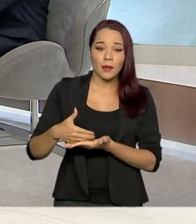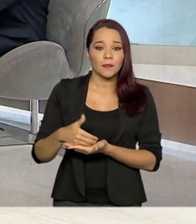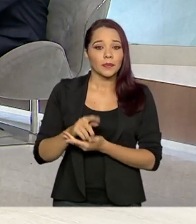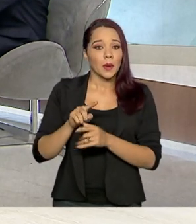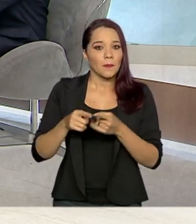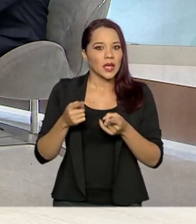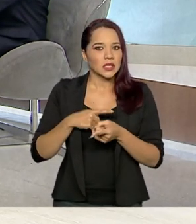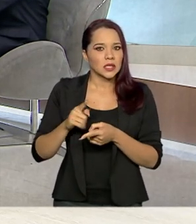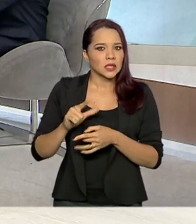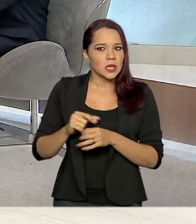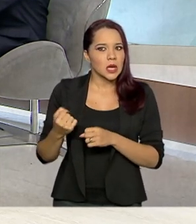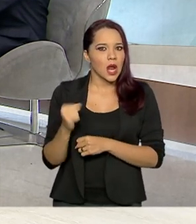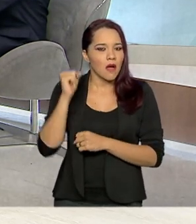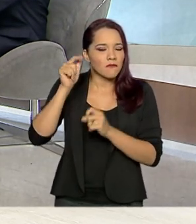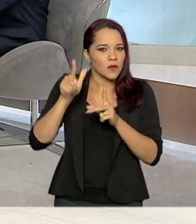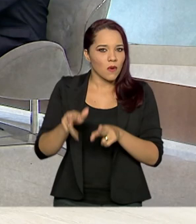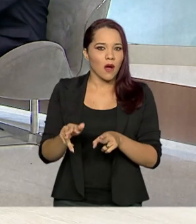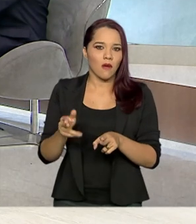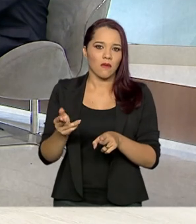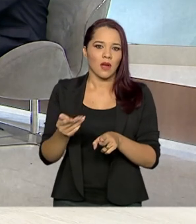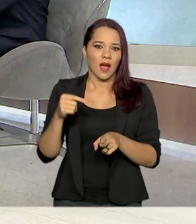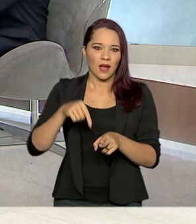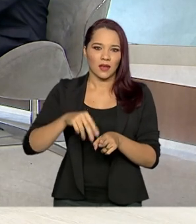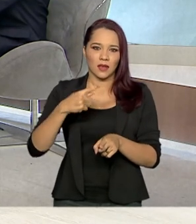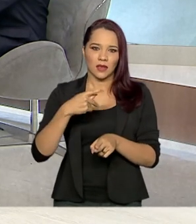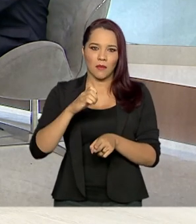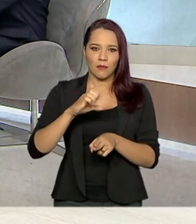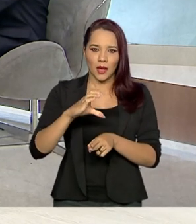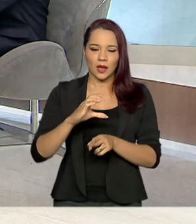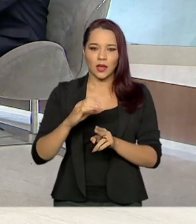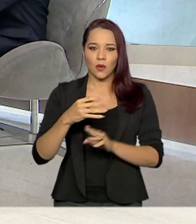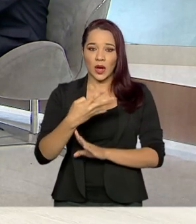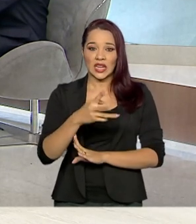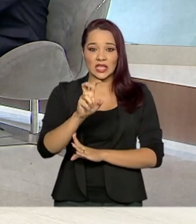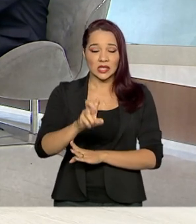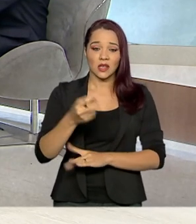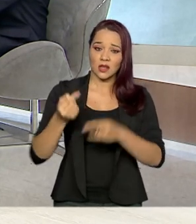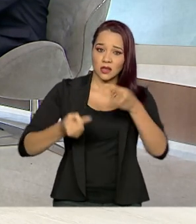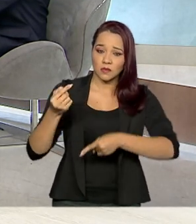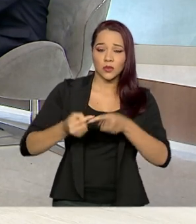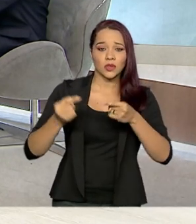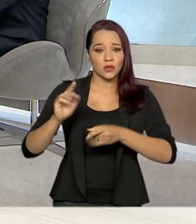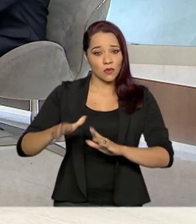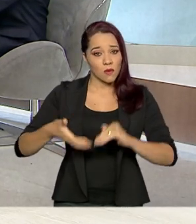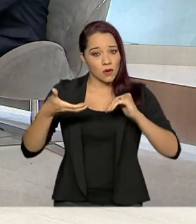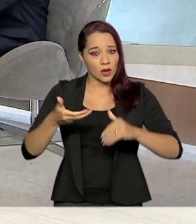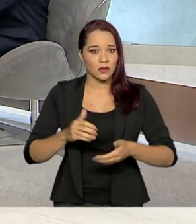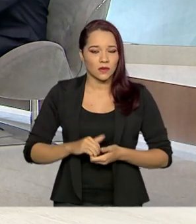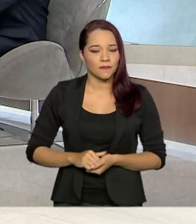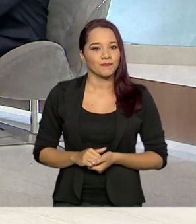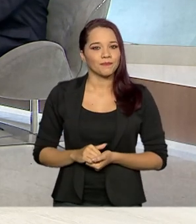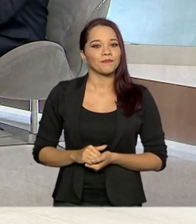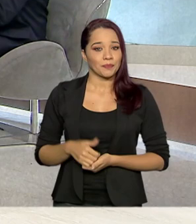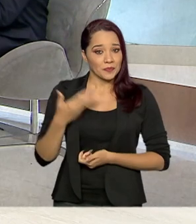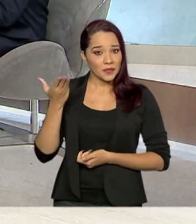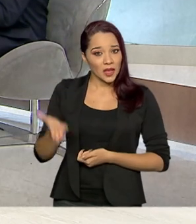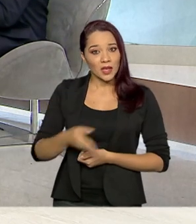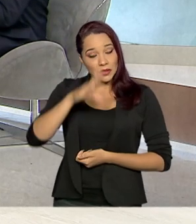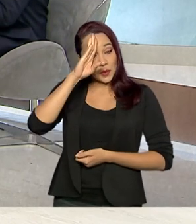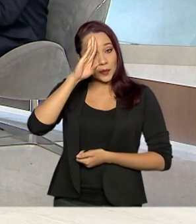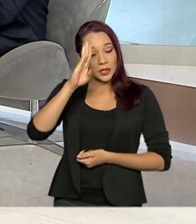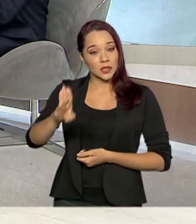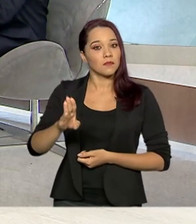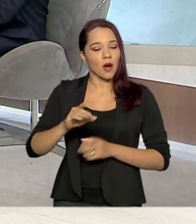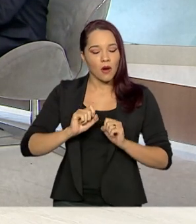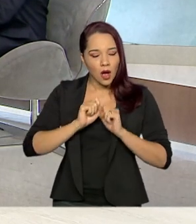de uma maneira gravosa, como é o caso, por exemplo, da PEC 45, que está sendo debatida no Congresso Nacional. Então, esse é o principal